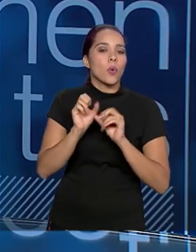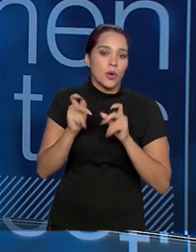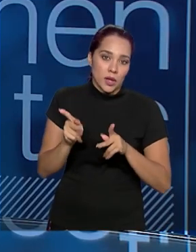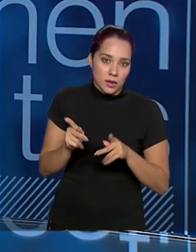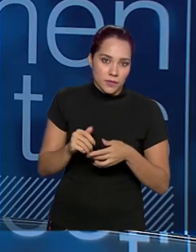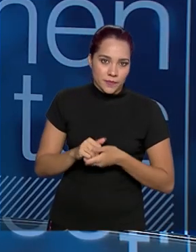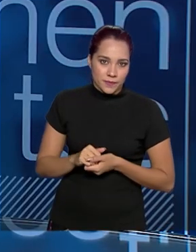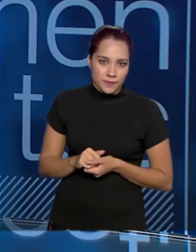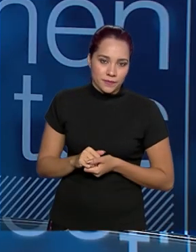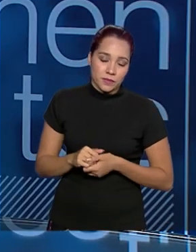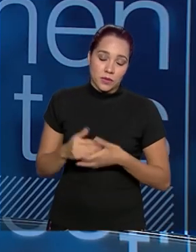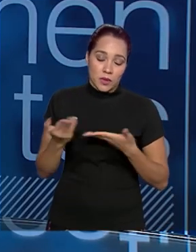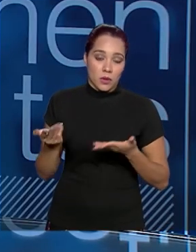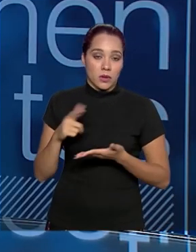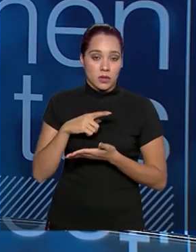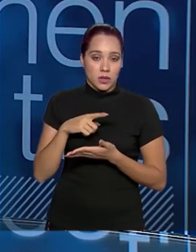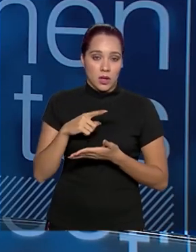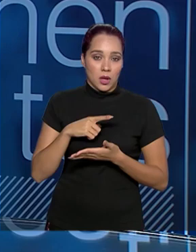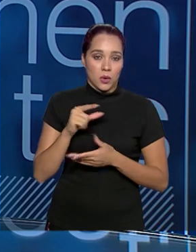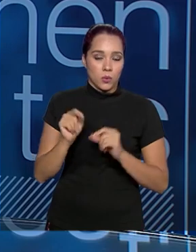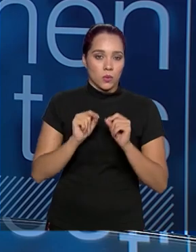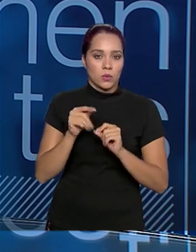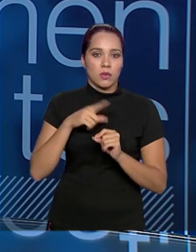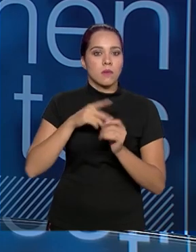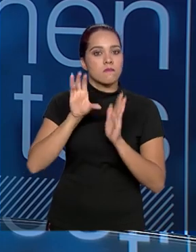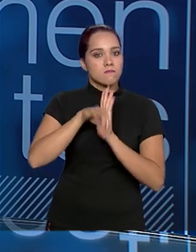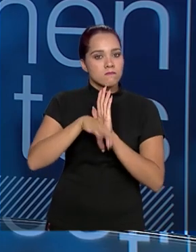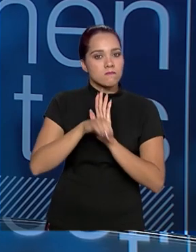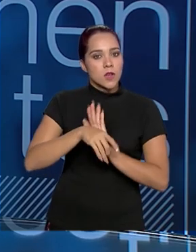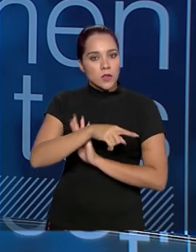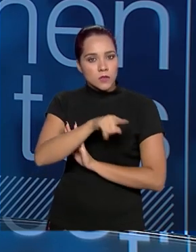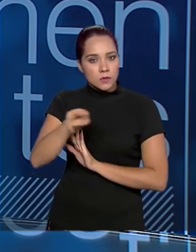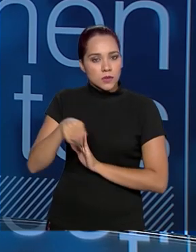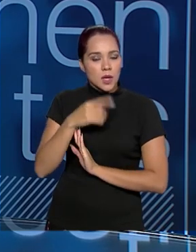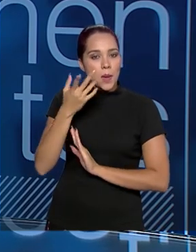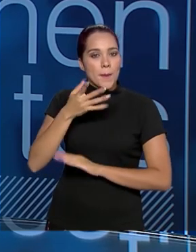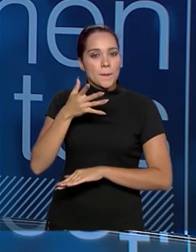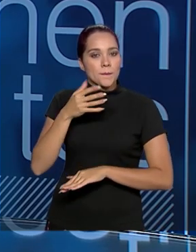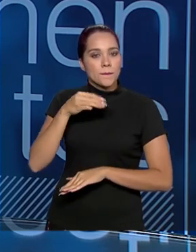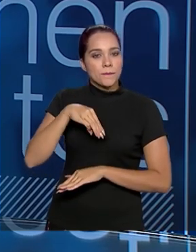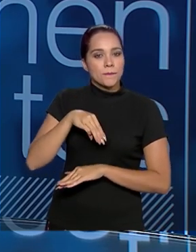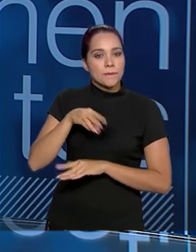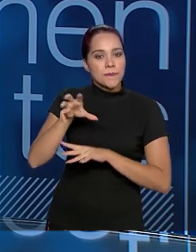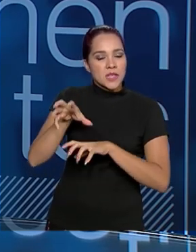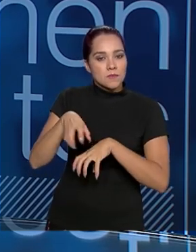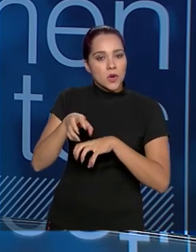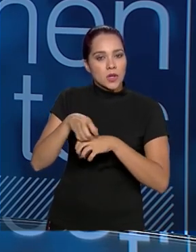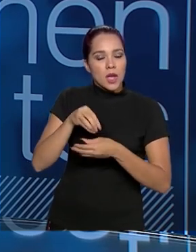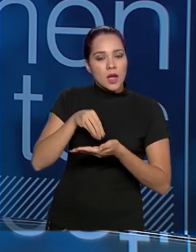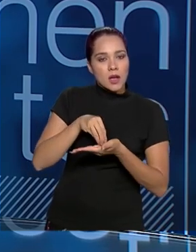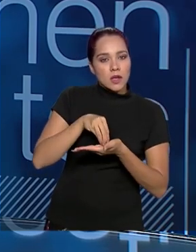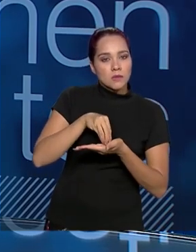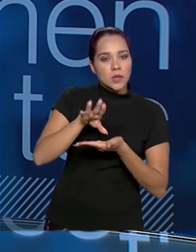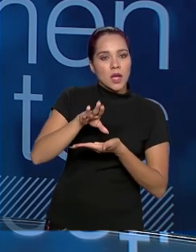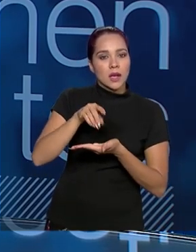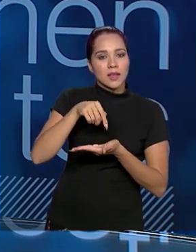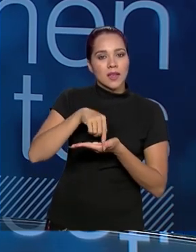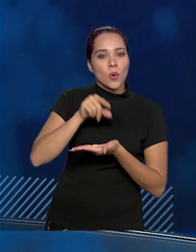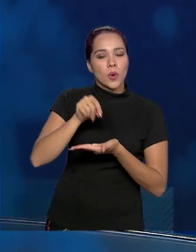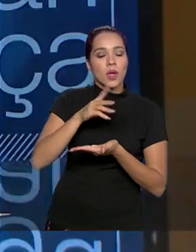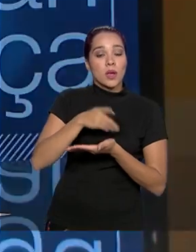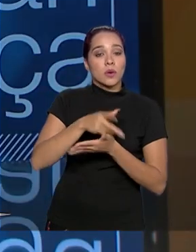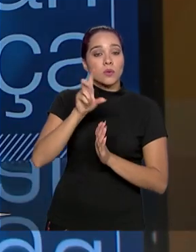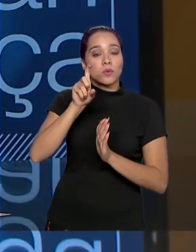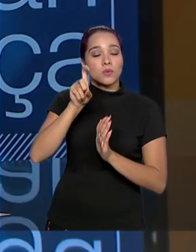conceito de você exportar minério com a lei Candir, que é a desoneração de